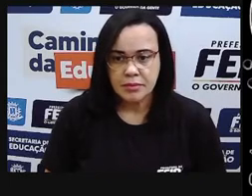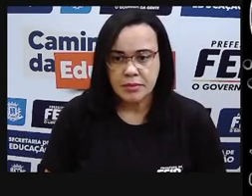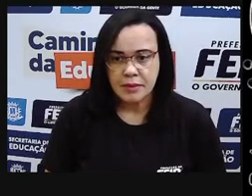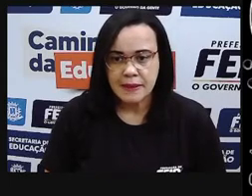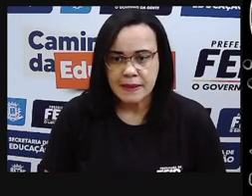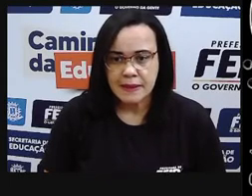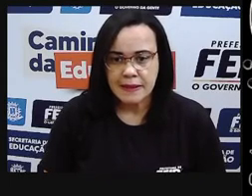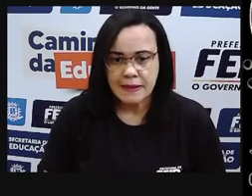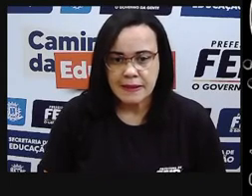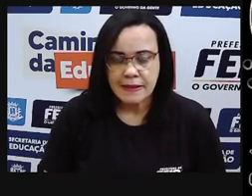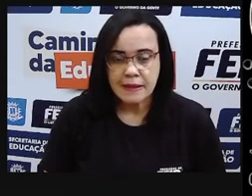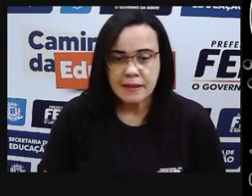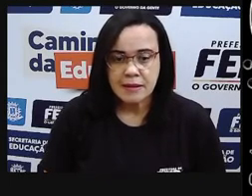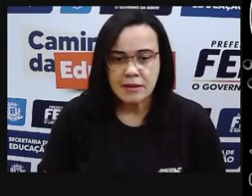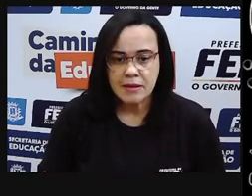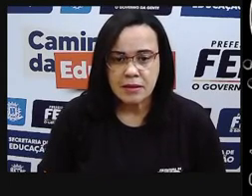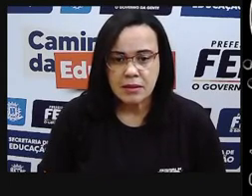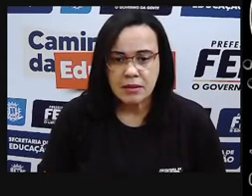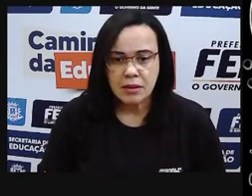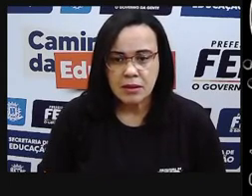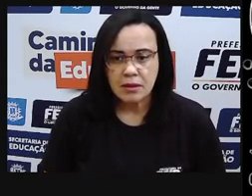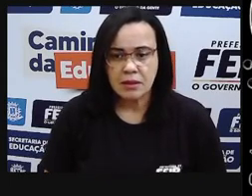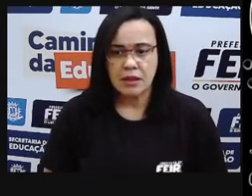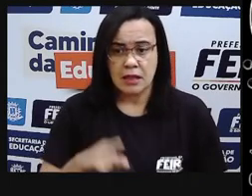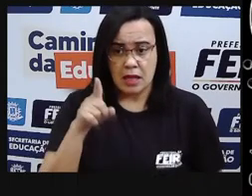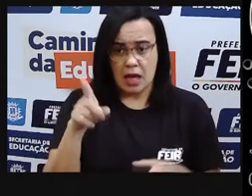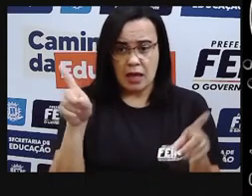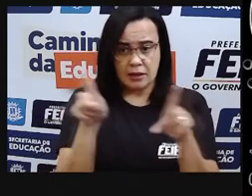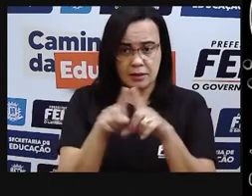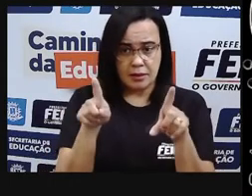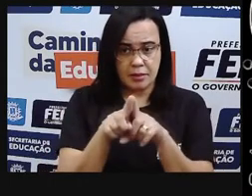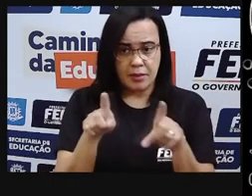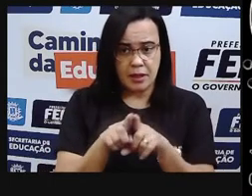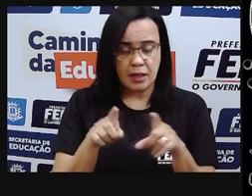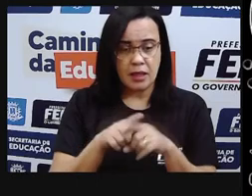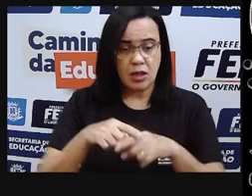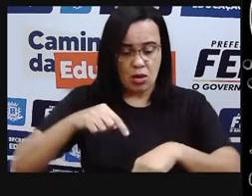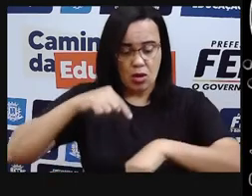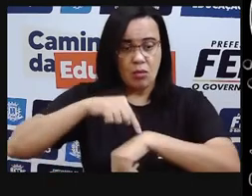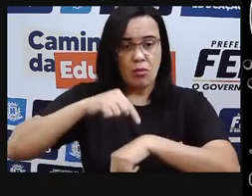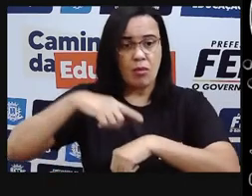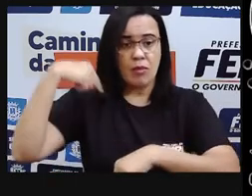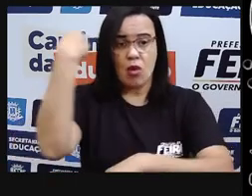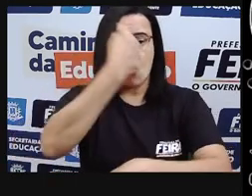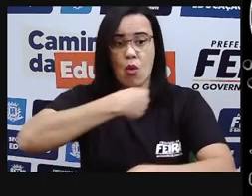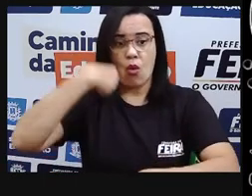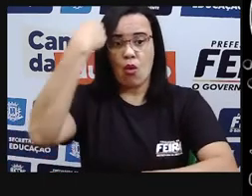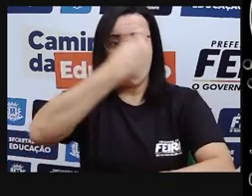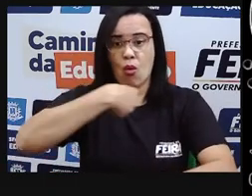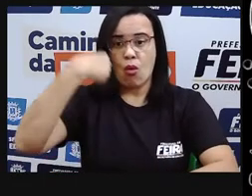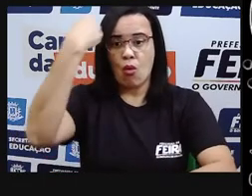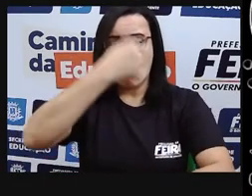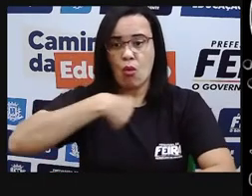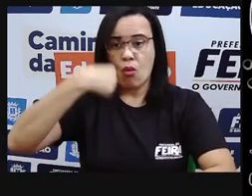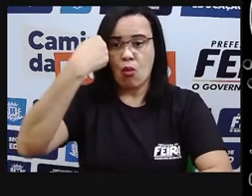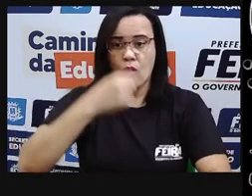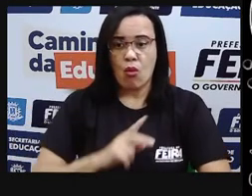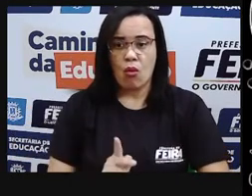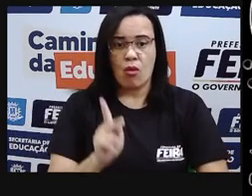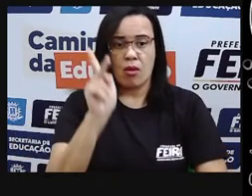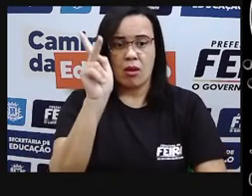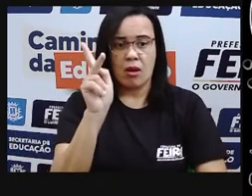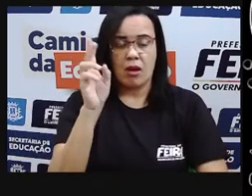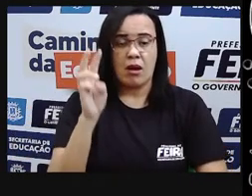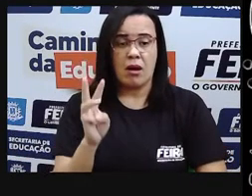a gente vai estar trabalhando em kilowatts, certo? Então, e vai multiplicar pelo tempo